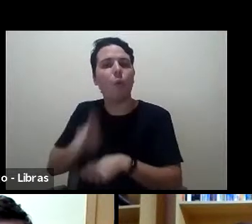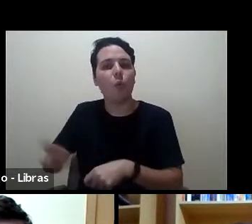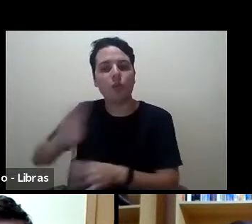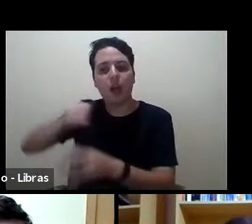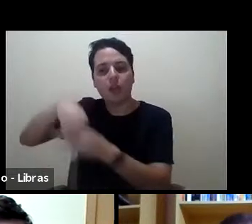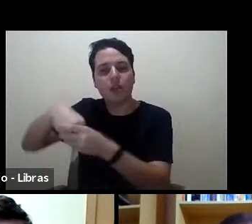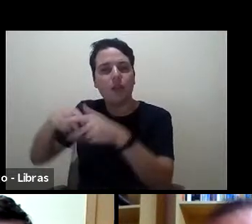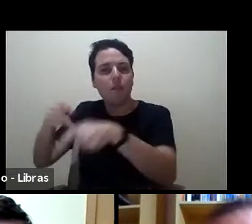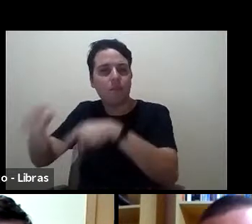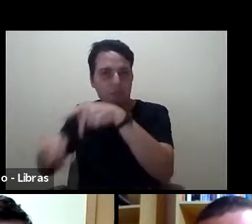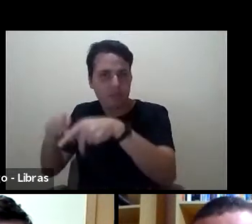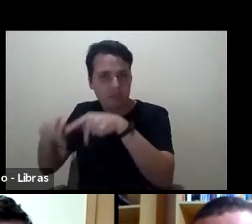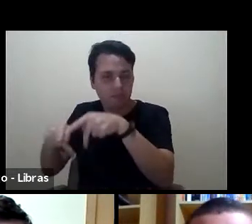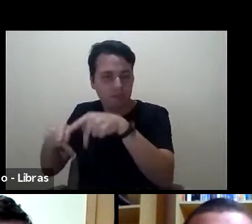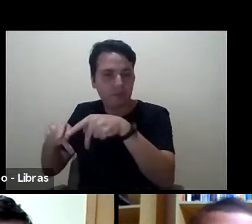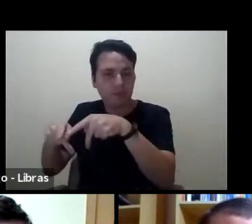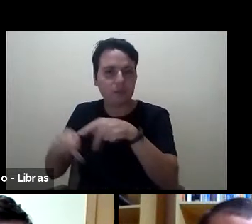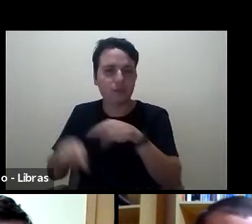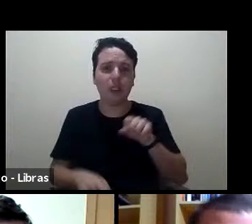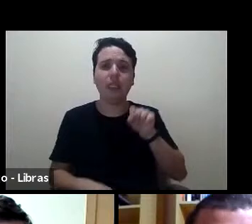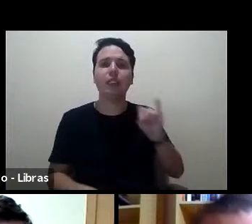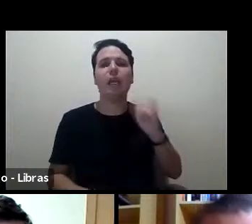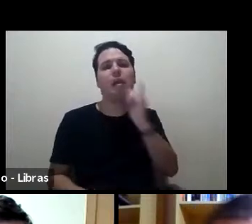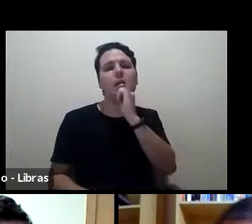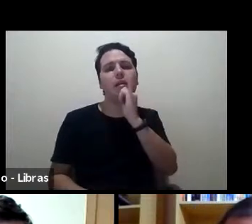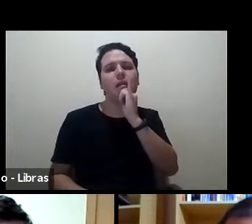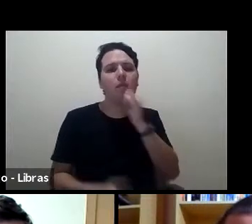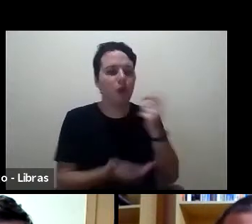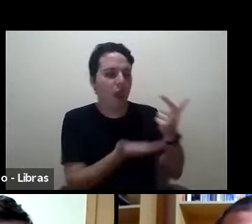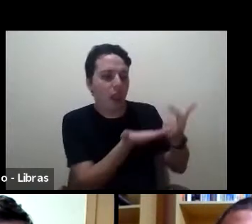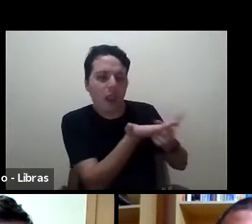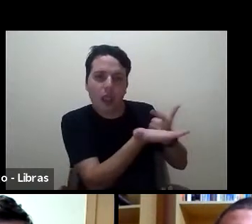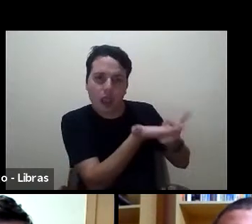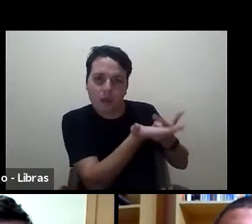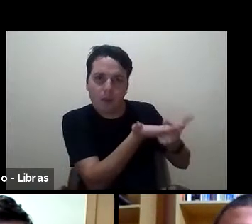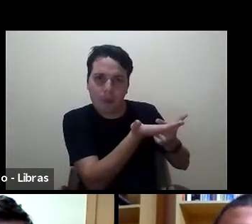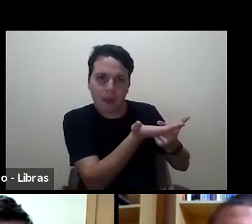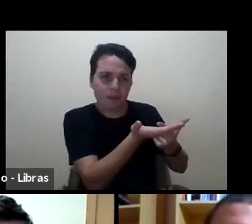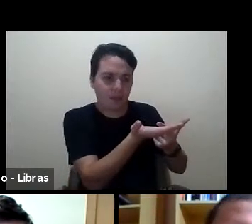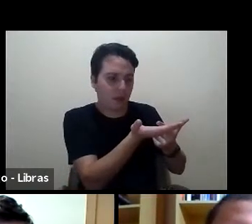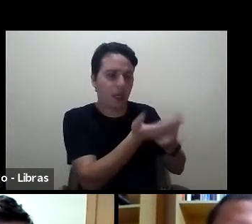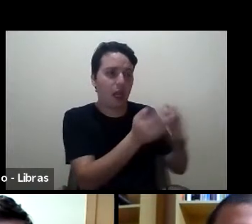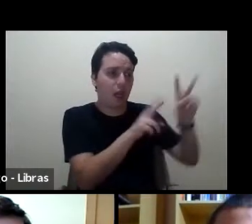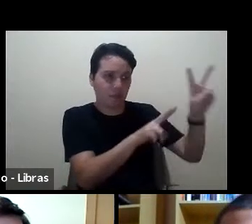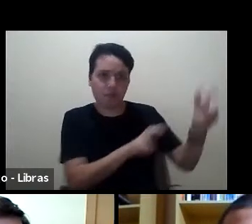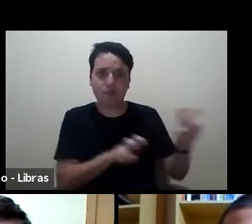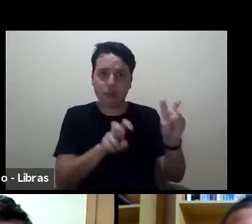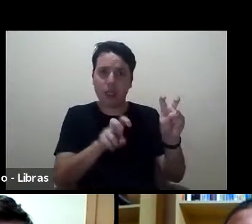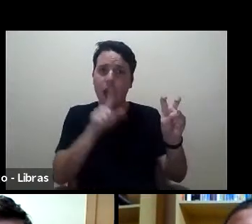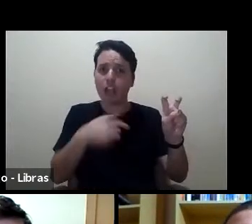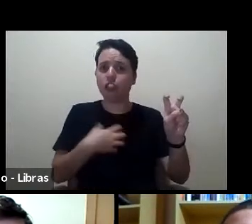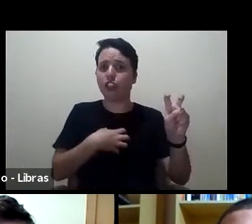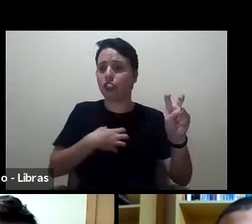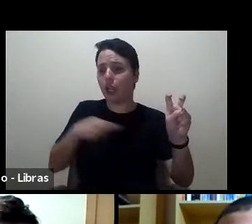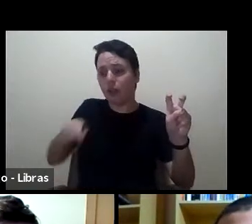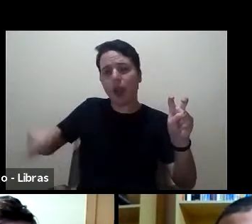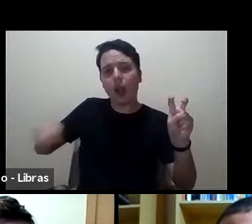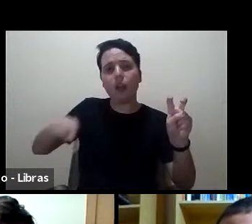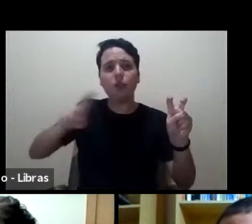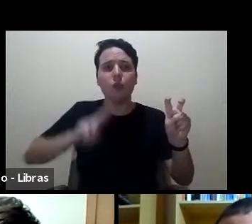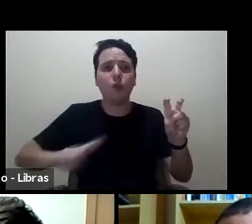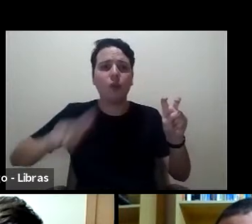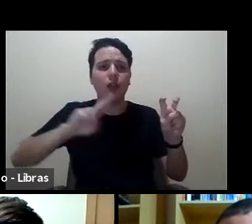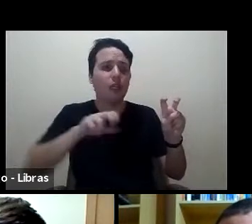se essa, no caso de um livro, se esse livro é citado, é uma forma de engajamento. Se esse livro é